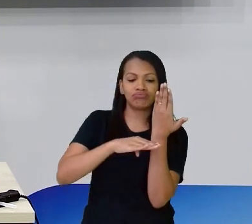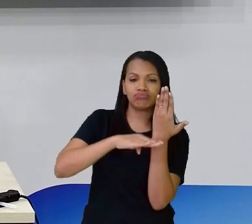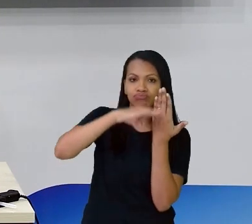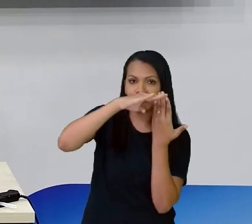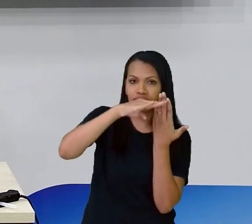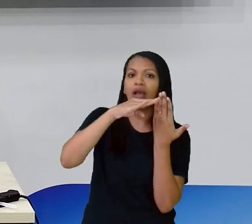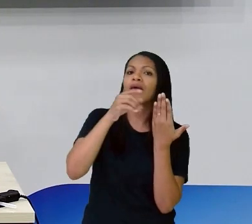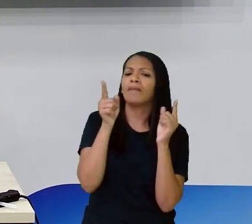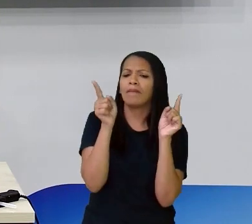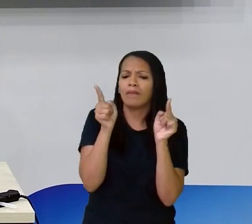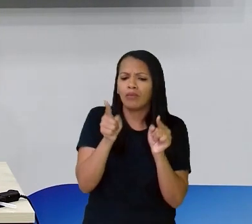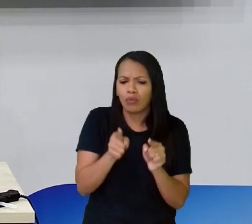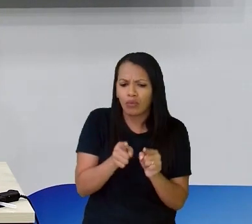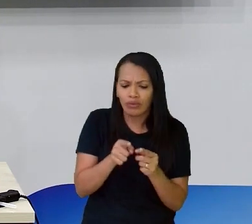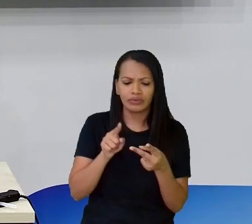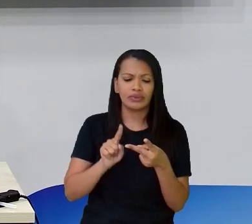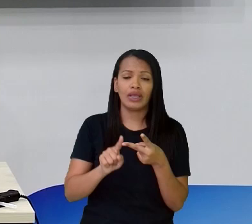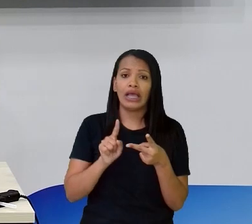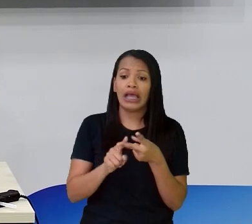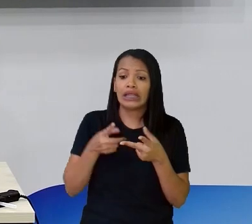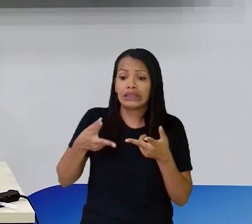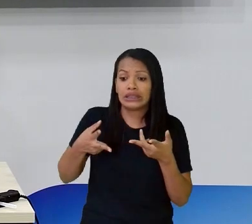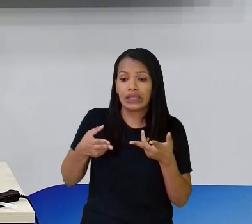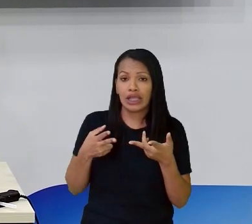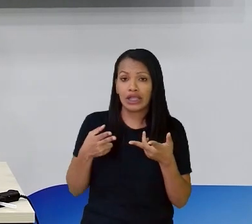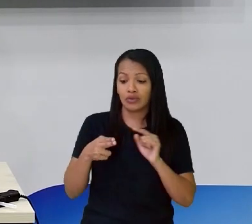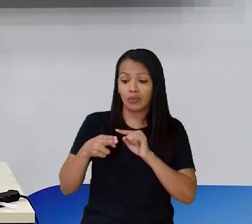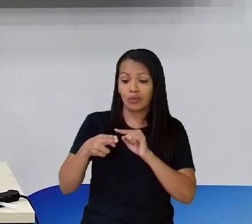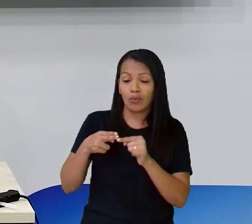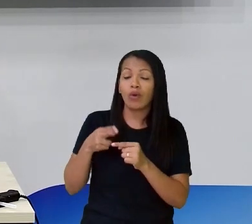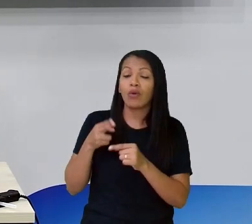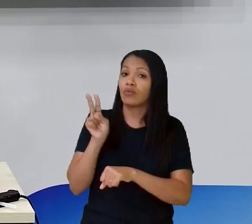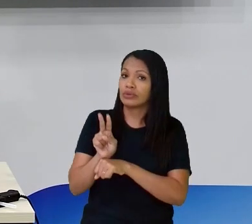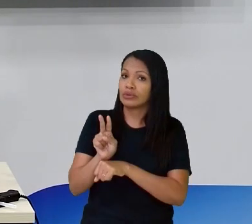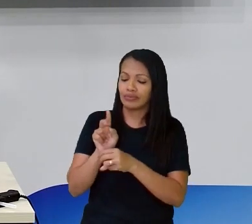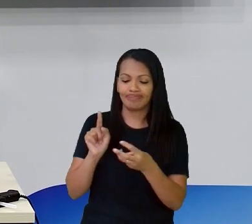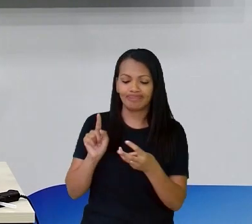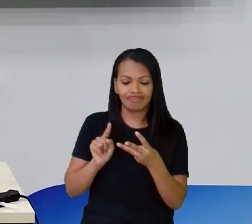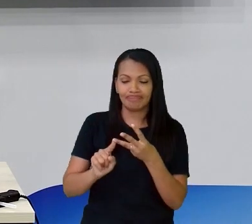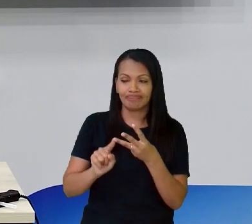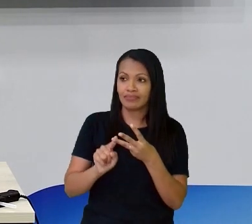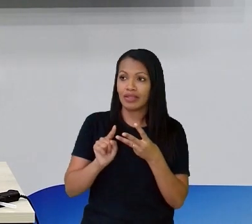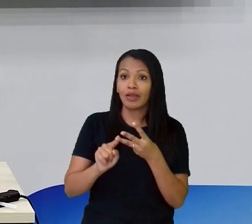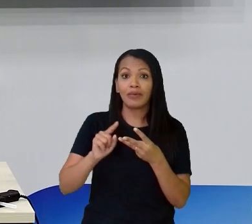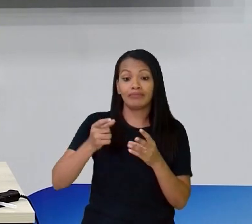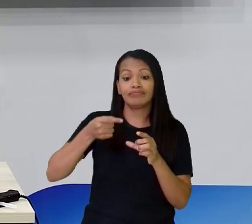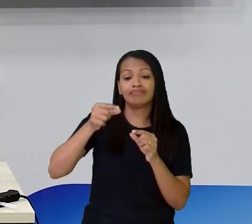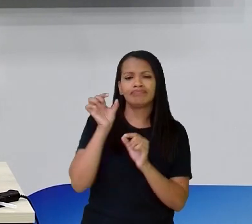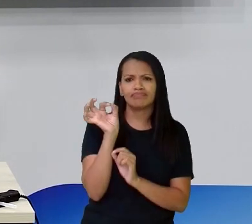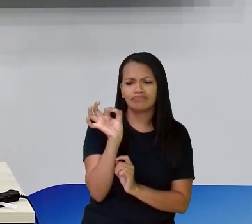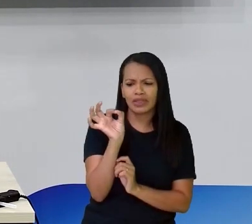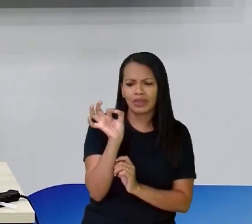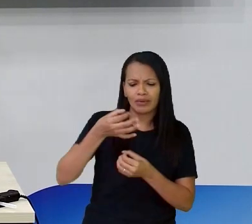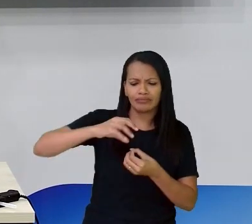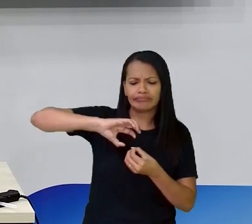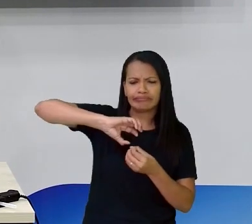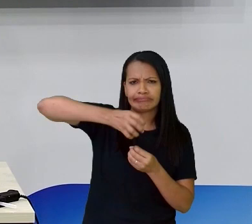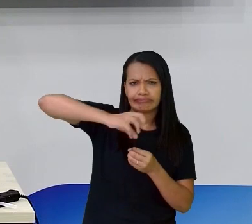Uma tesoura sem ponta Uns pedacinhos de tampa Ó Da garrafa PET